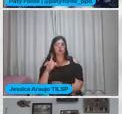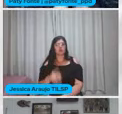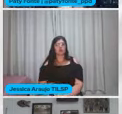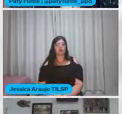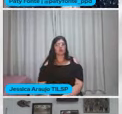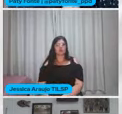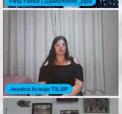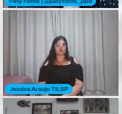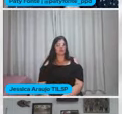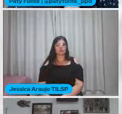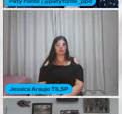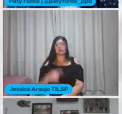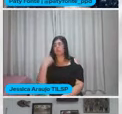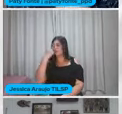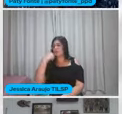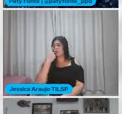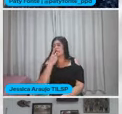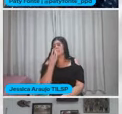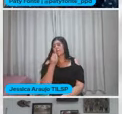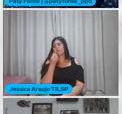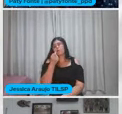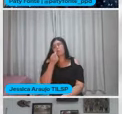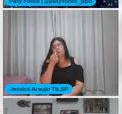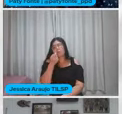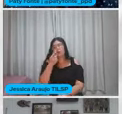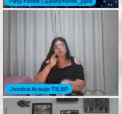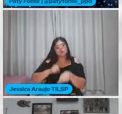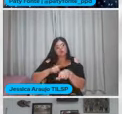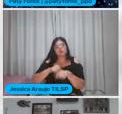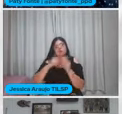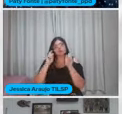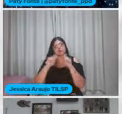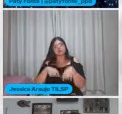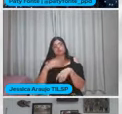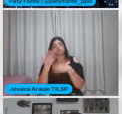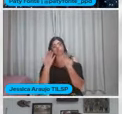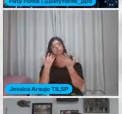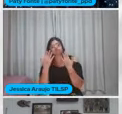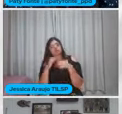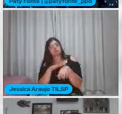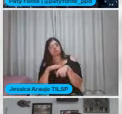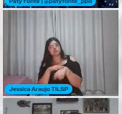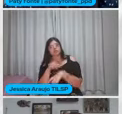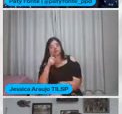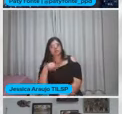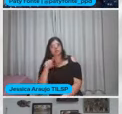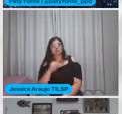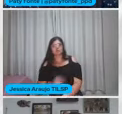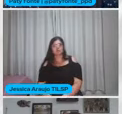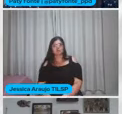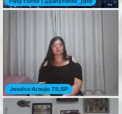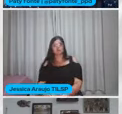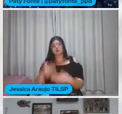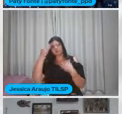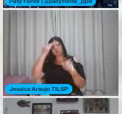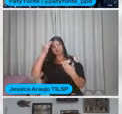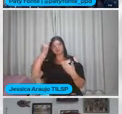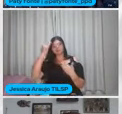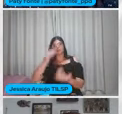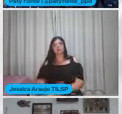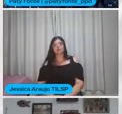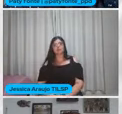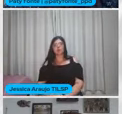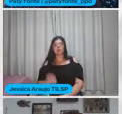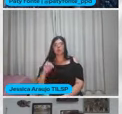É pouco tempo Pra tanta coisa Que poderíamos ficar aqui Conversando com vocês Mas eu quero agradecer Demais